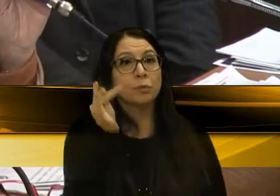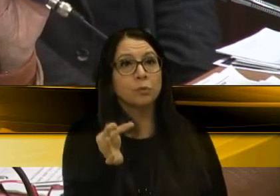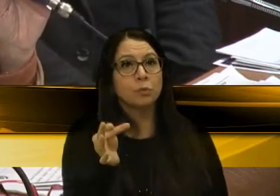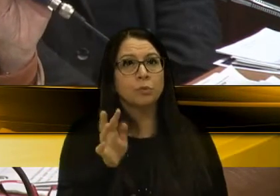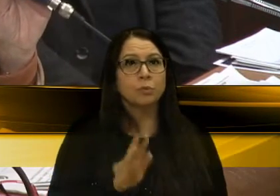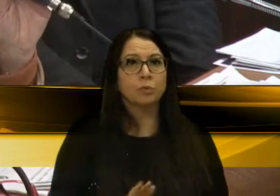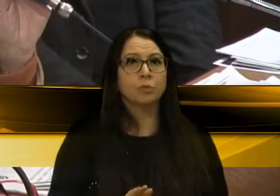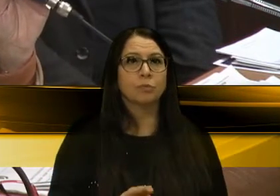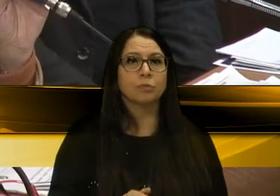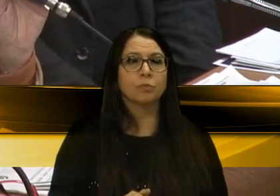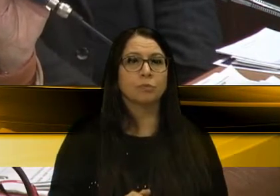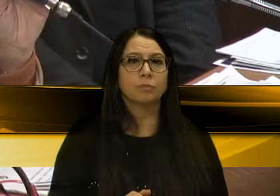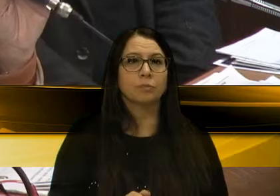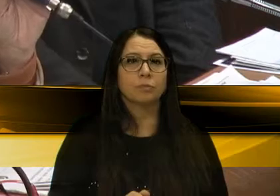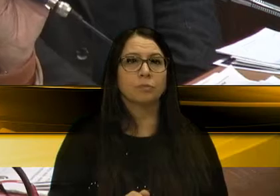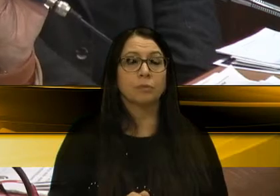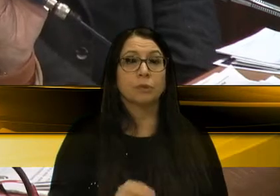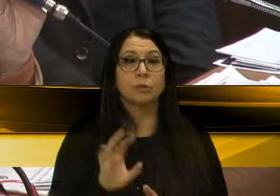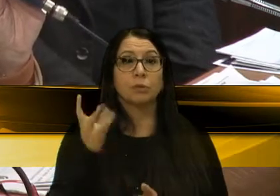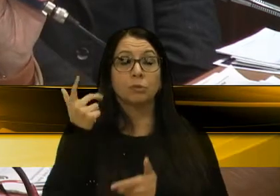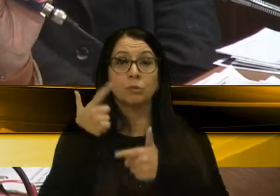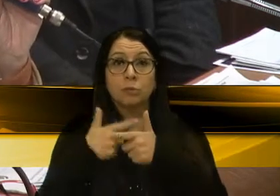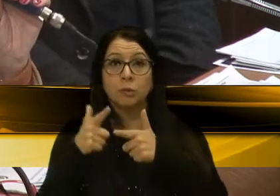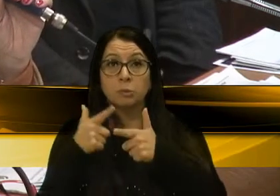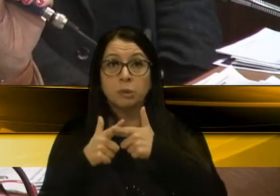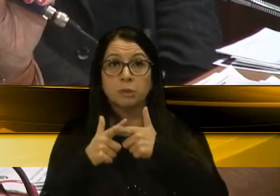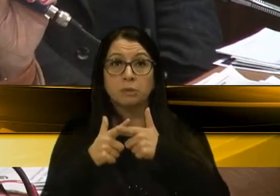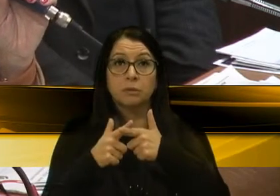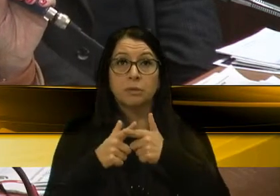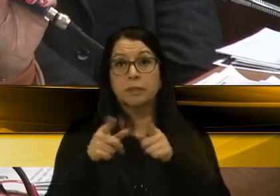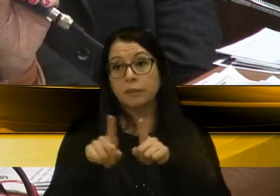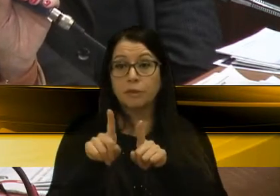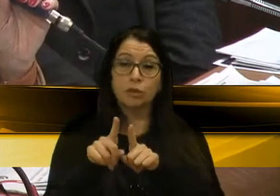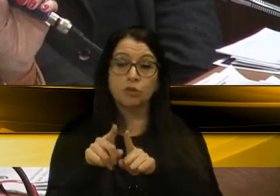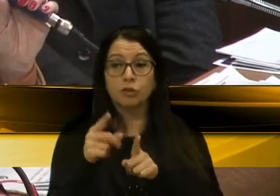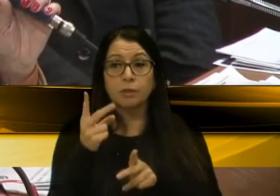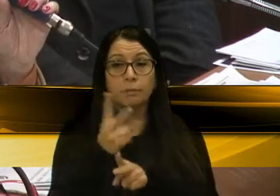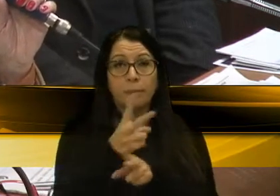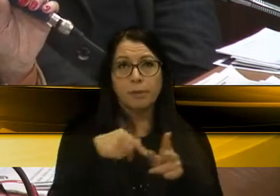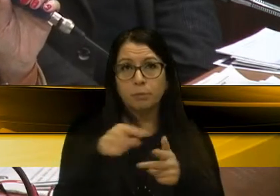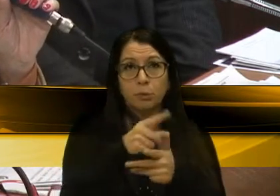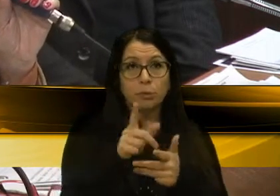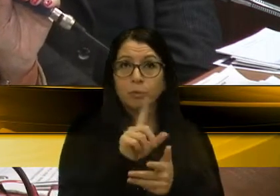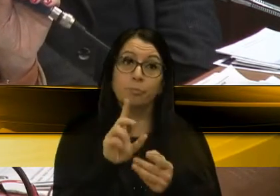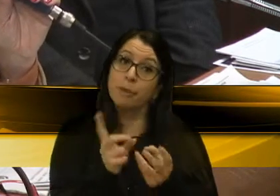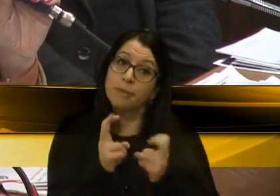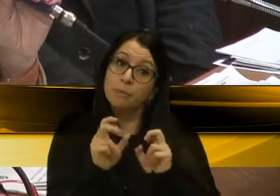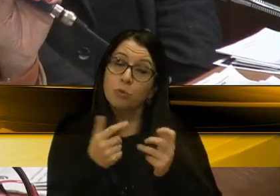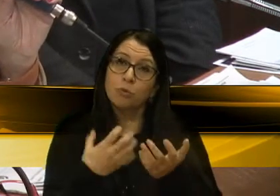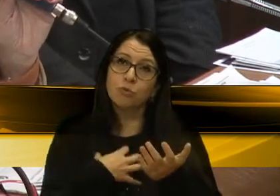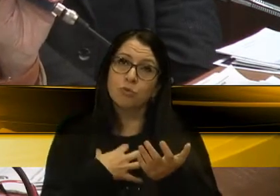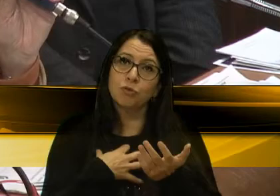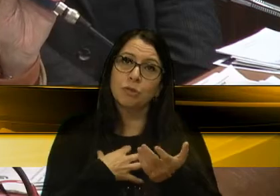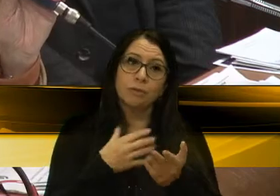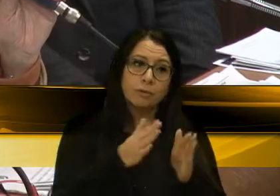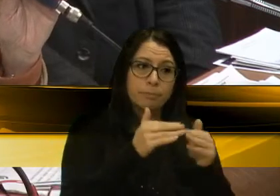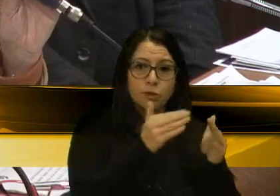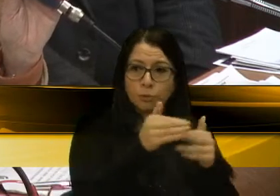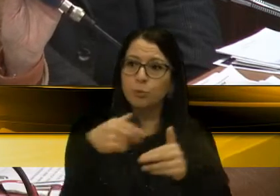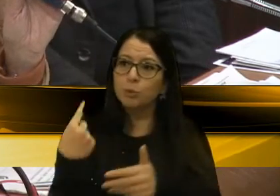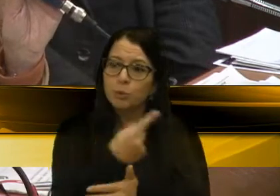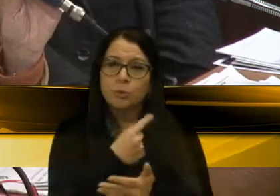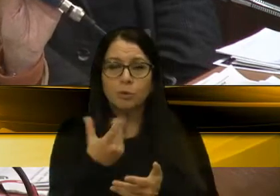na resolução do problema através de concessões, que não se percebe de outra forma, a não ser dessa forma,